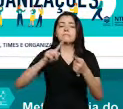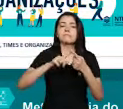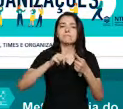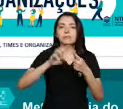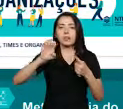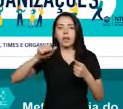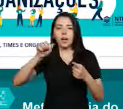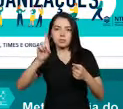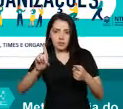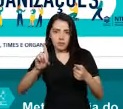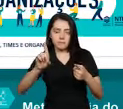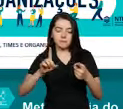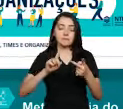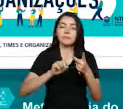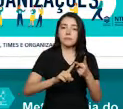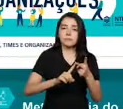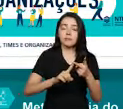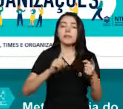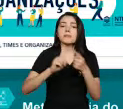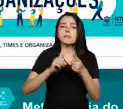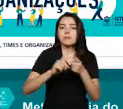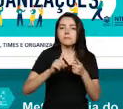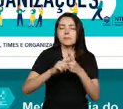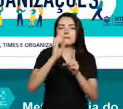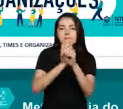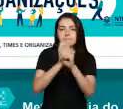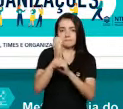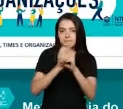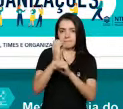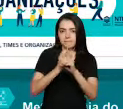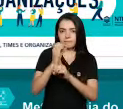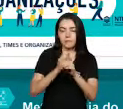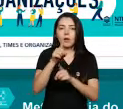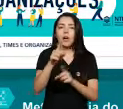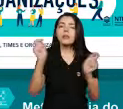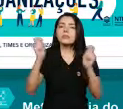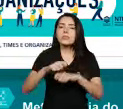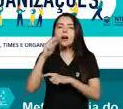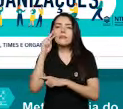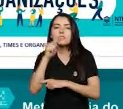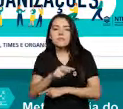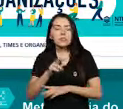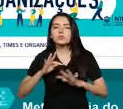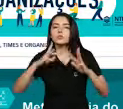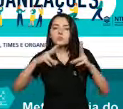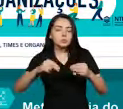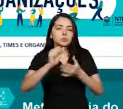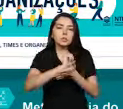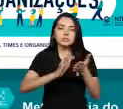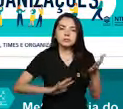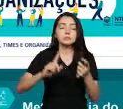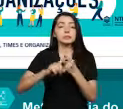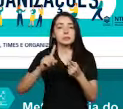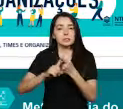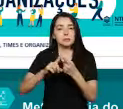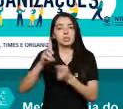EAD Unifor ou Home. Também apresenta o calendário, no qual você poderá verificar todas as atividades e